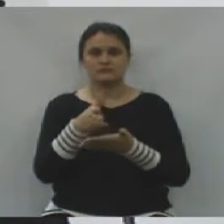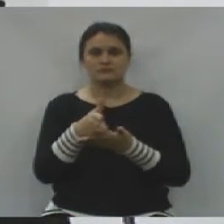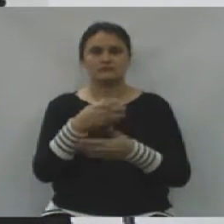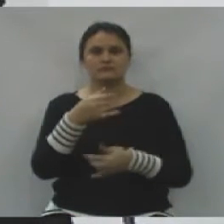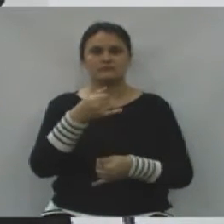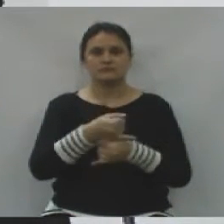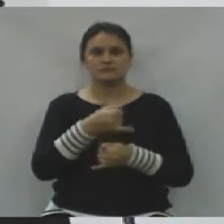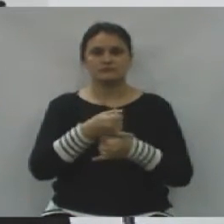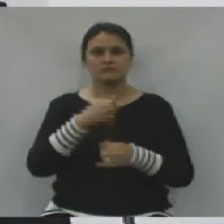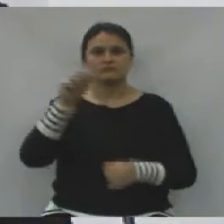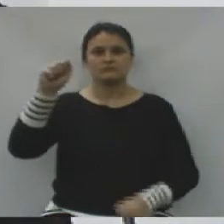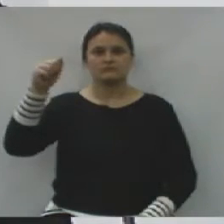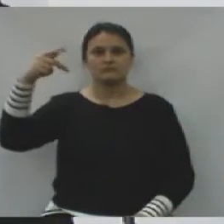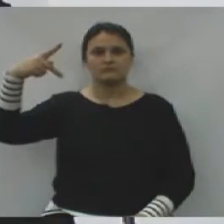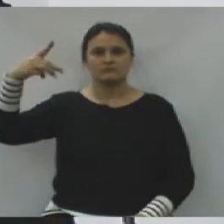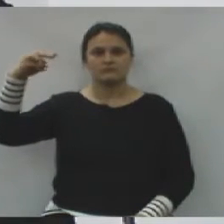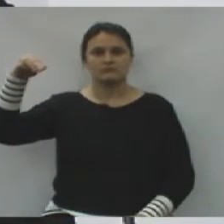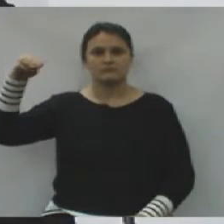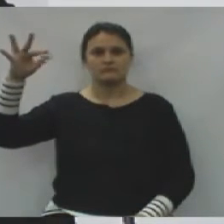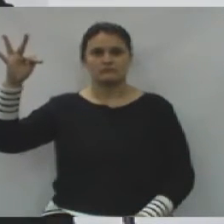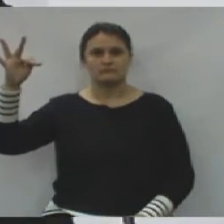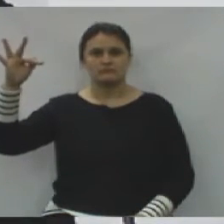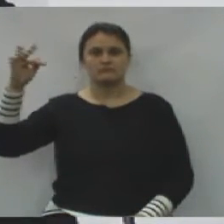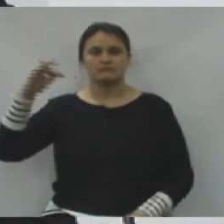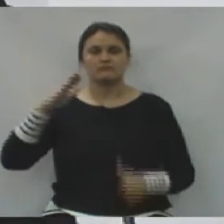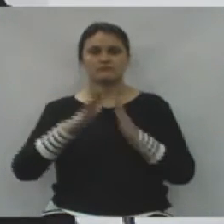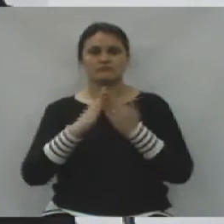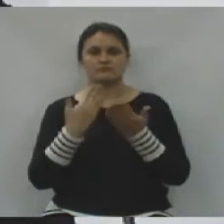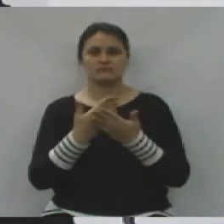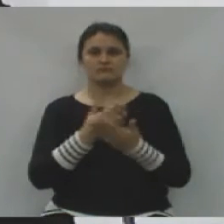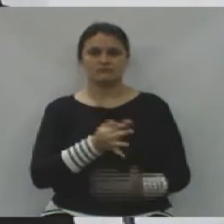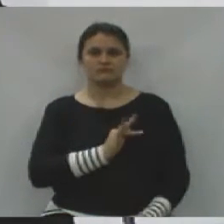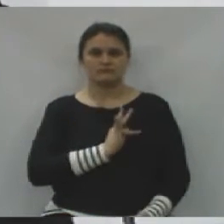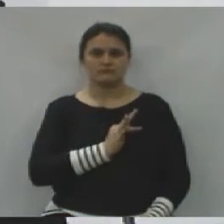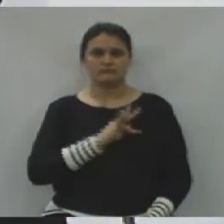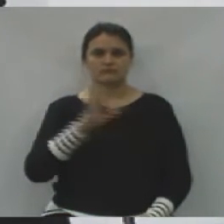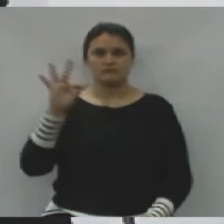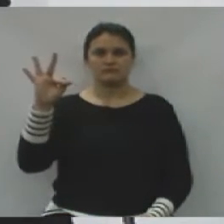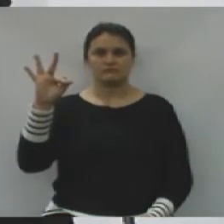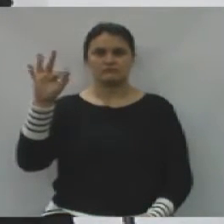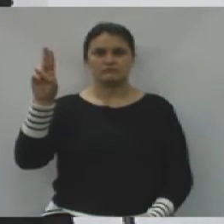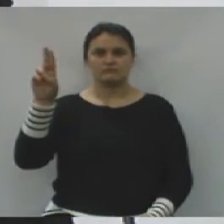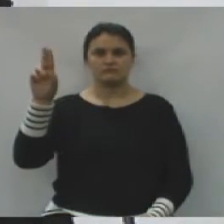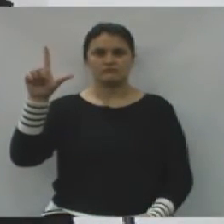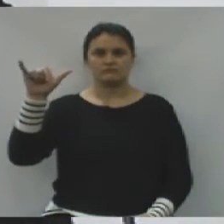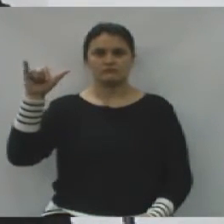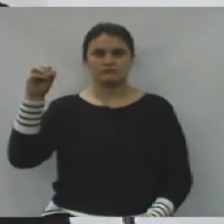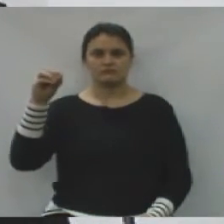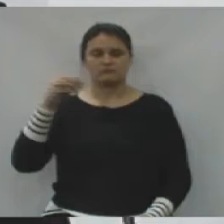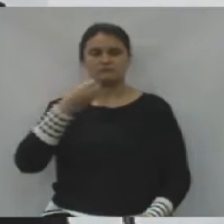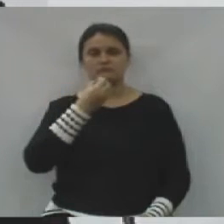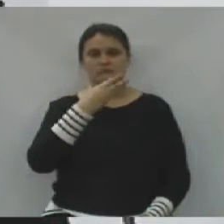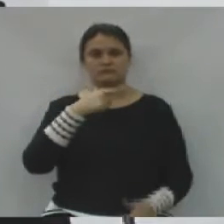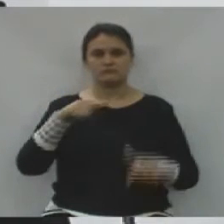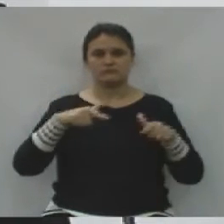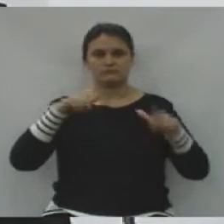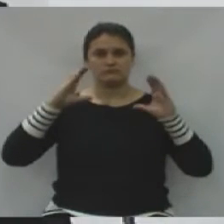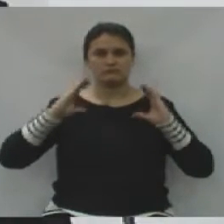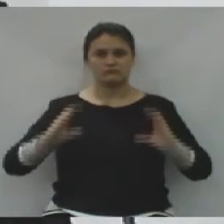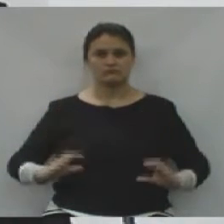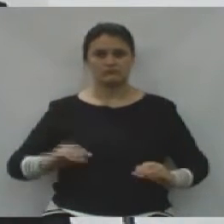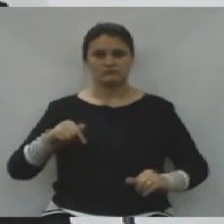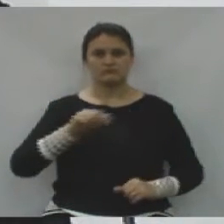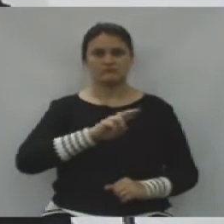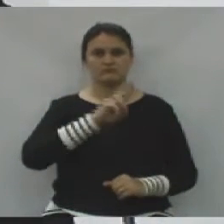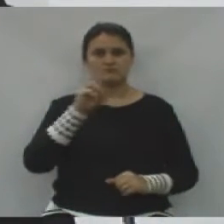diretoria da APMF, do Túlio de França. Nosso parabéns pelo trabalho que você faz como cidadã de União da Vitória, e principalmente também